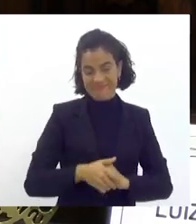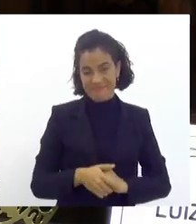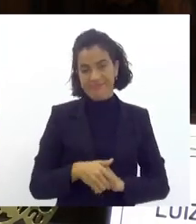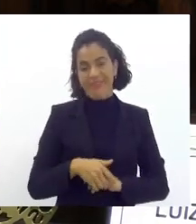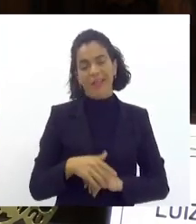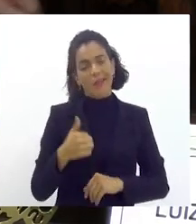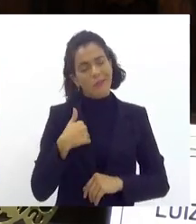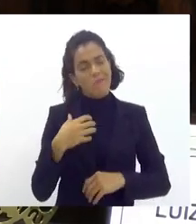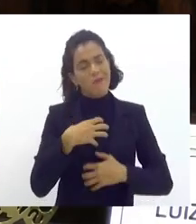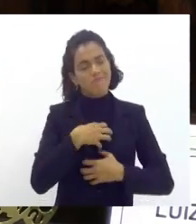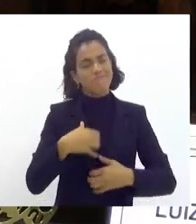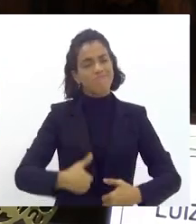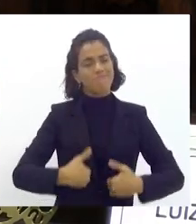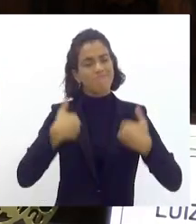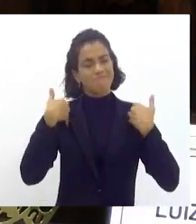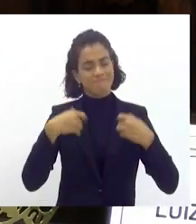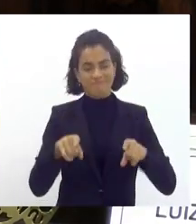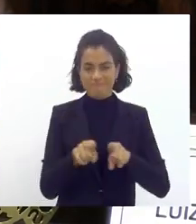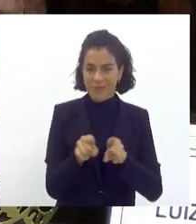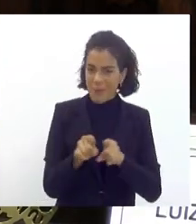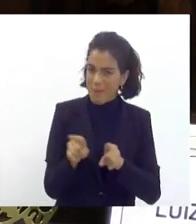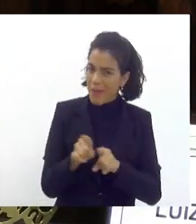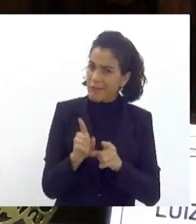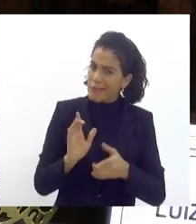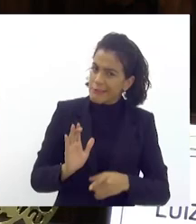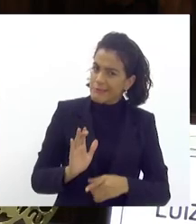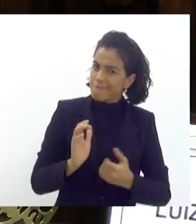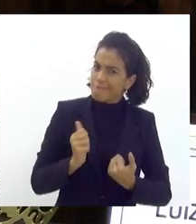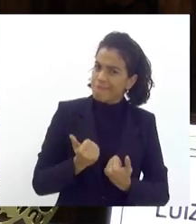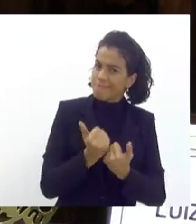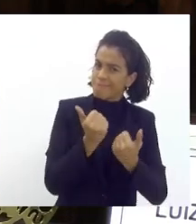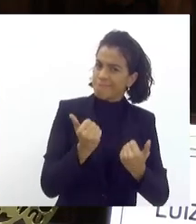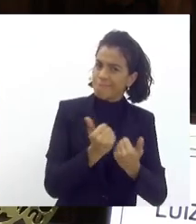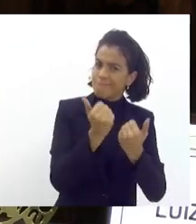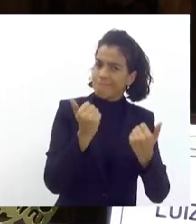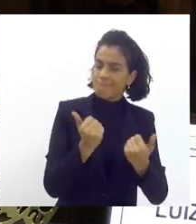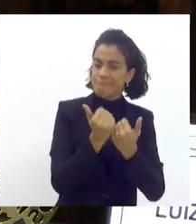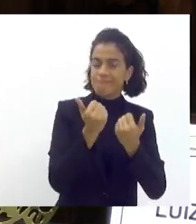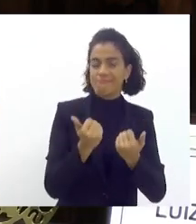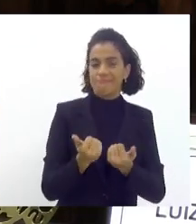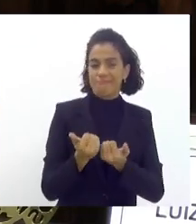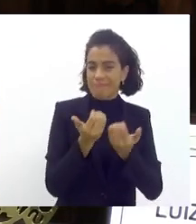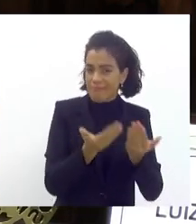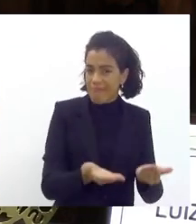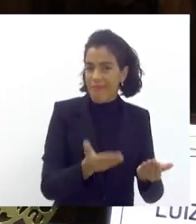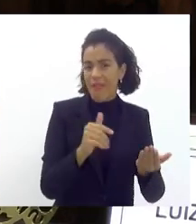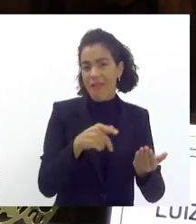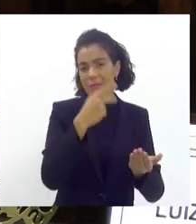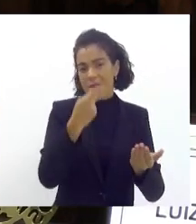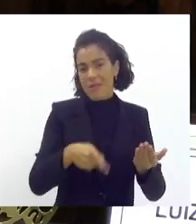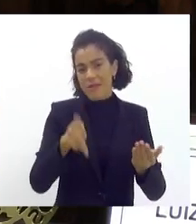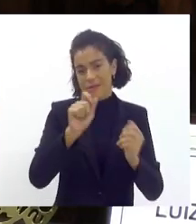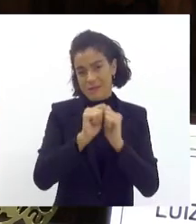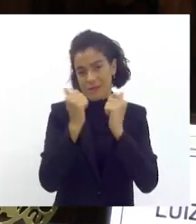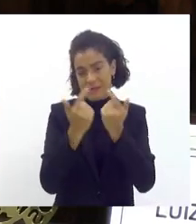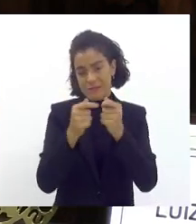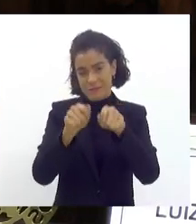de ter participado de ter contribuindo para trazer aqui você para esse parlamento para